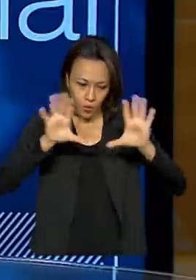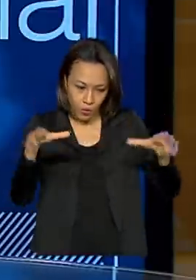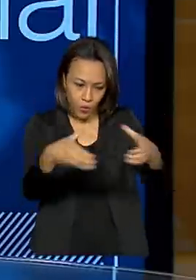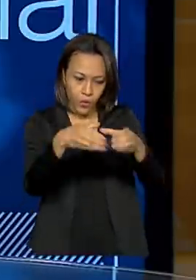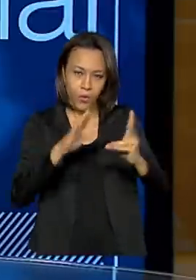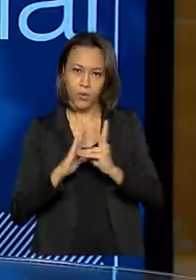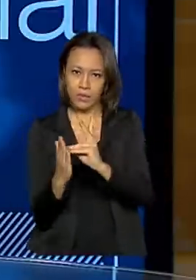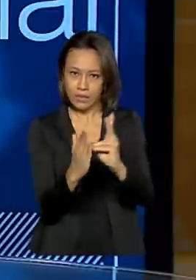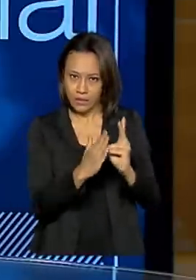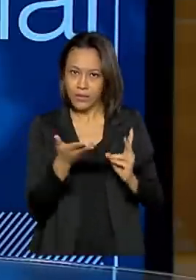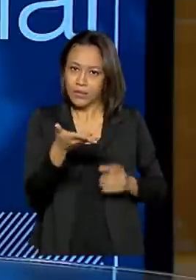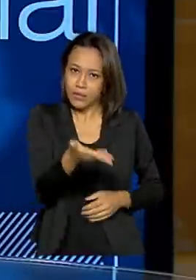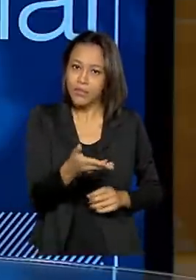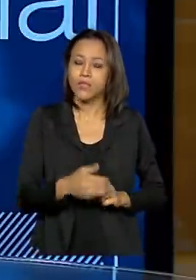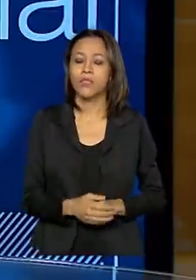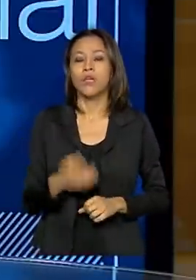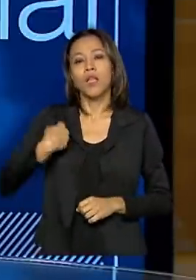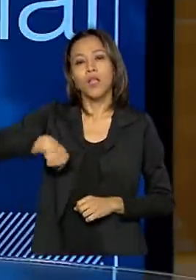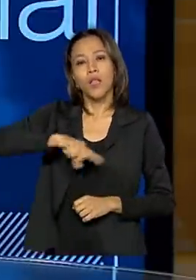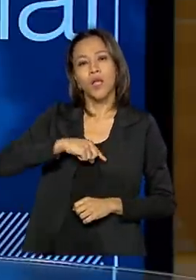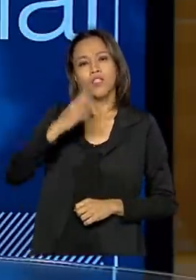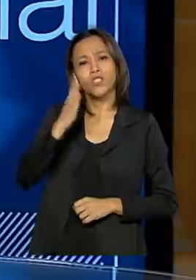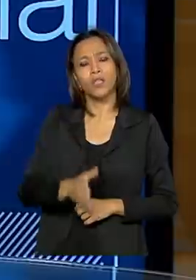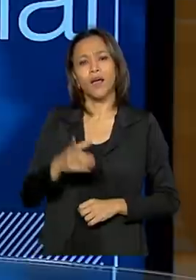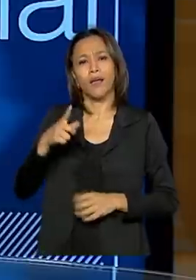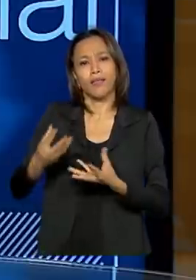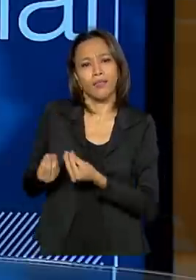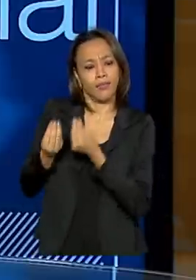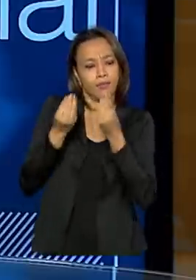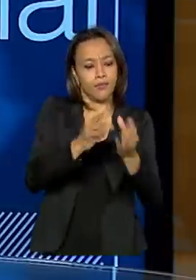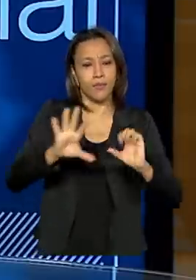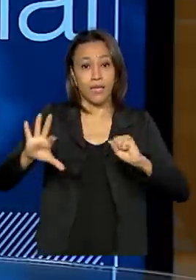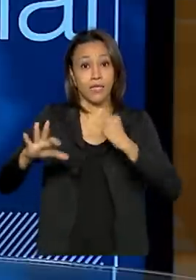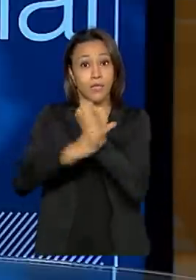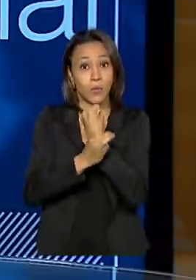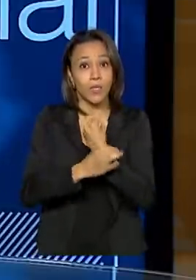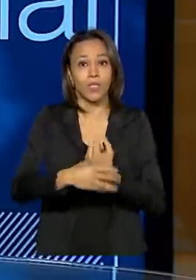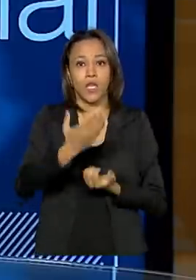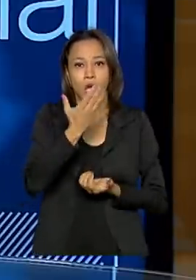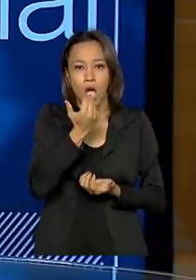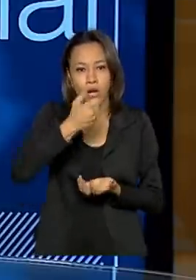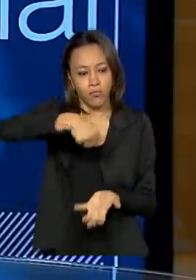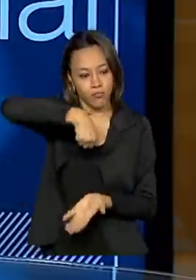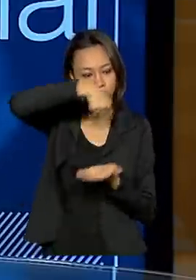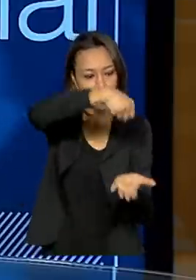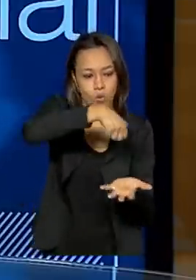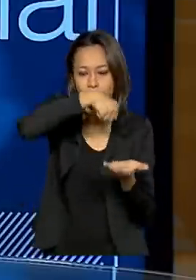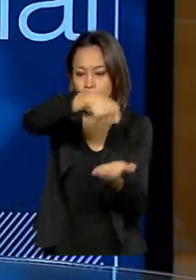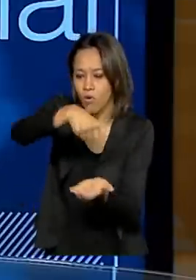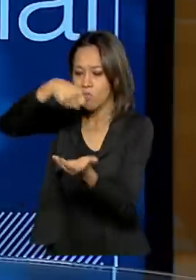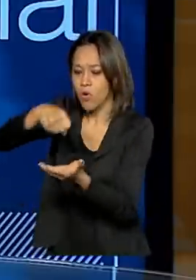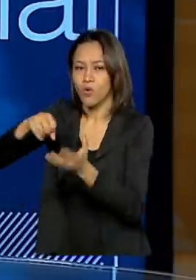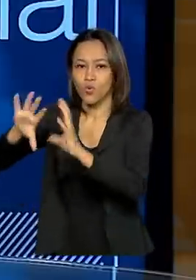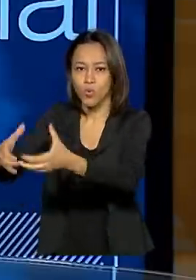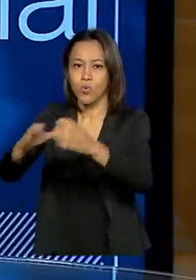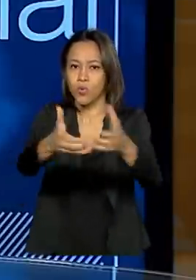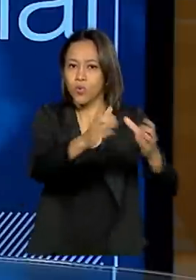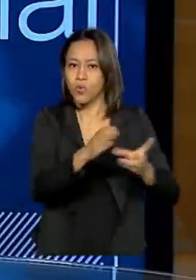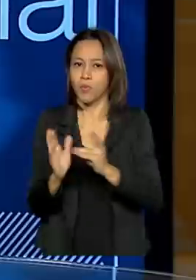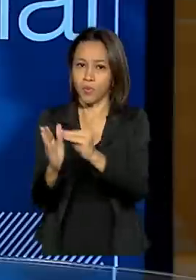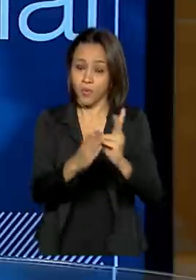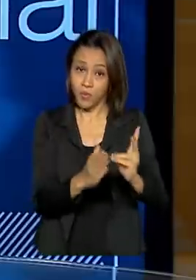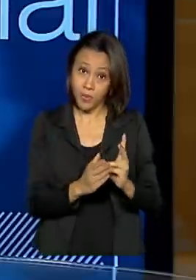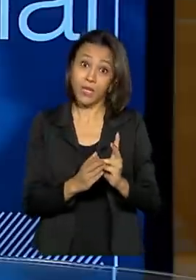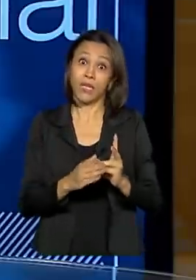indígenas, né? Nós tivemos aí a entrega de garantia da segurança alimentar nas aldeias, a entrega de aproximadamente 500 mil